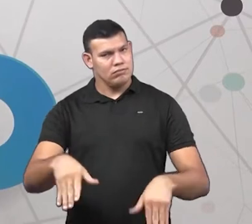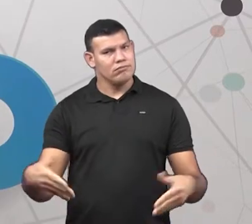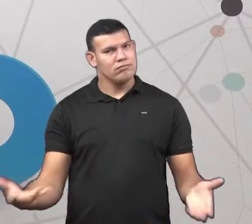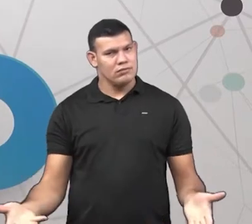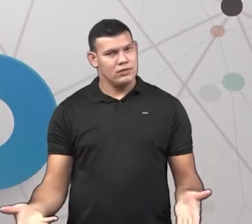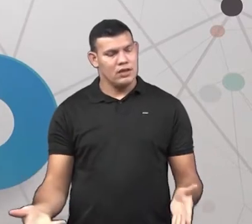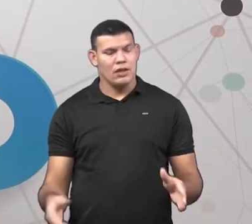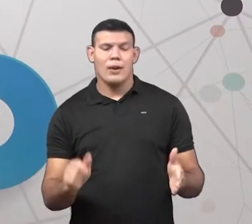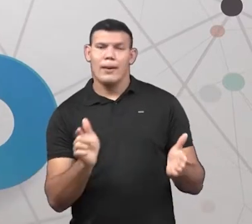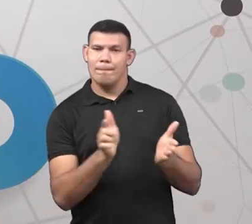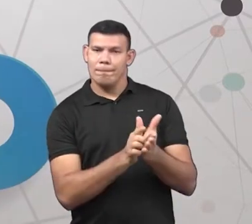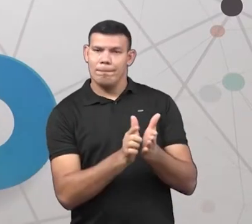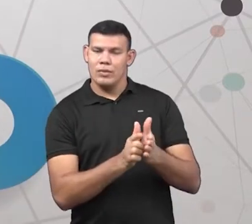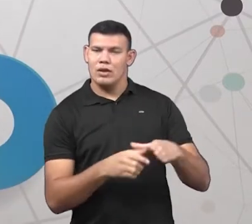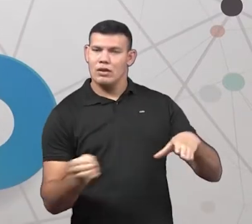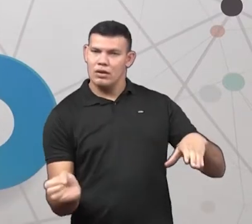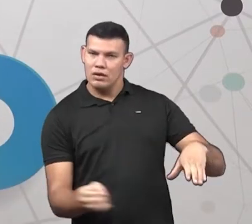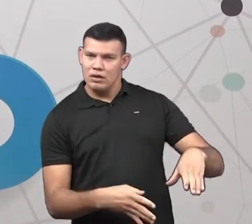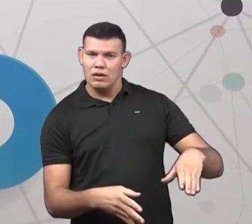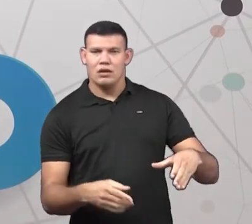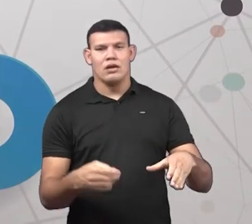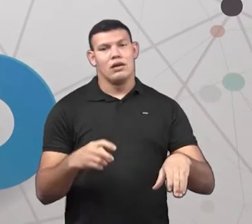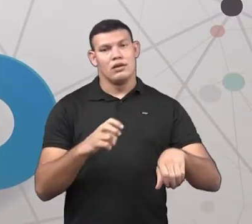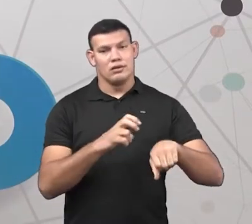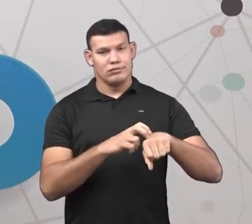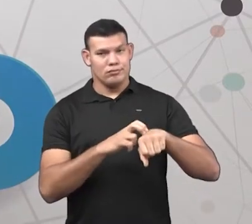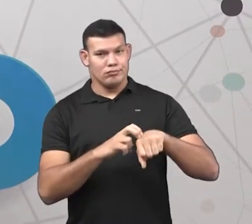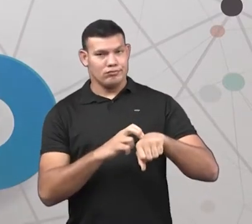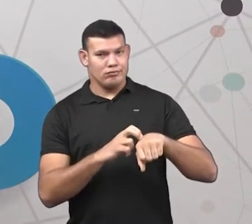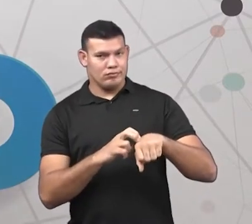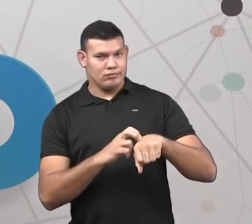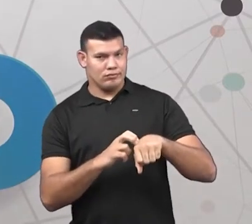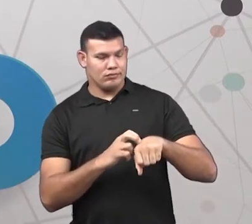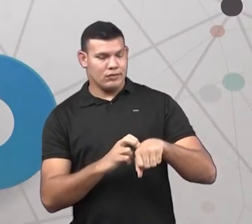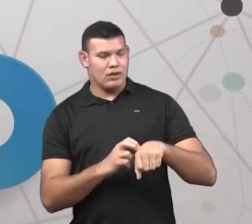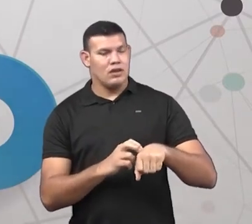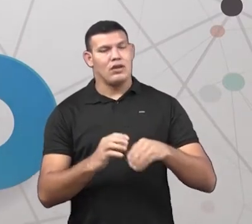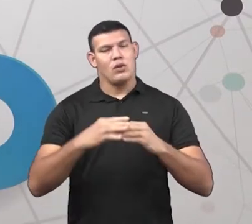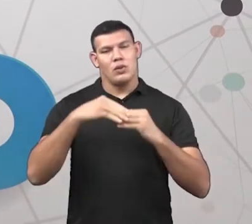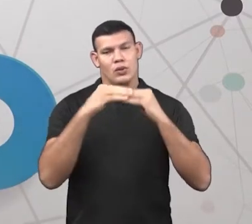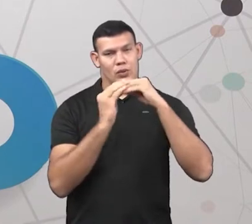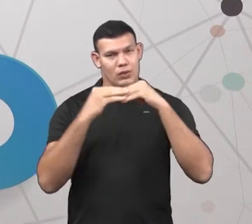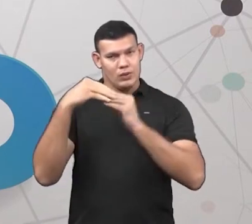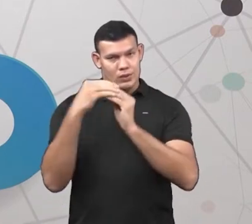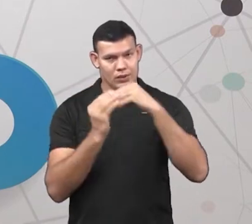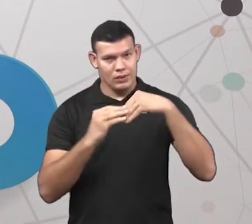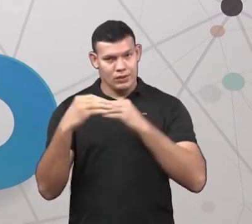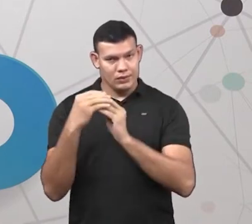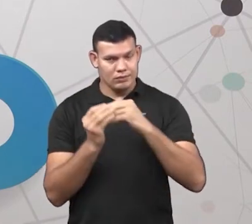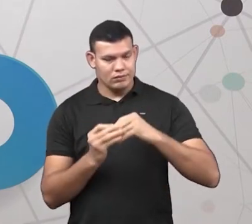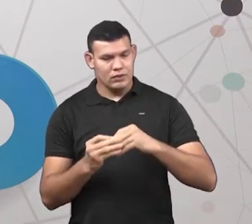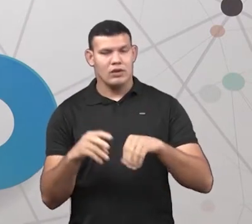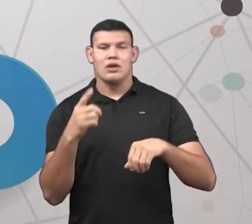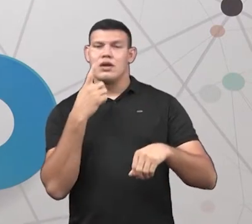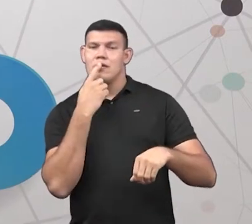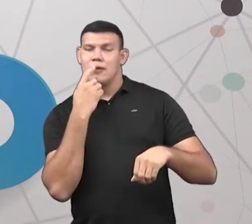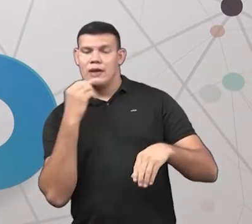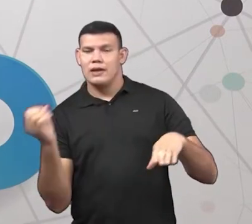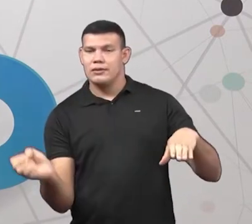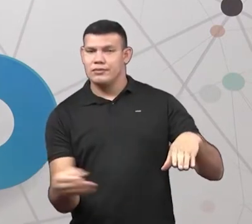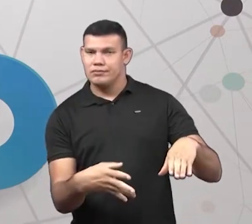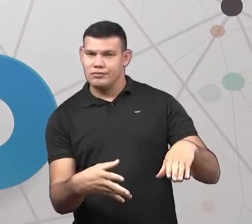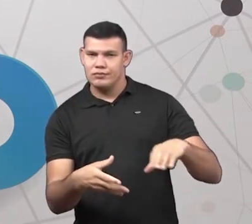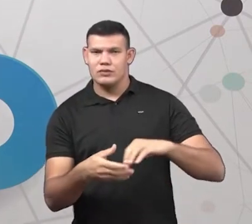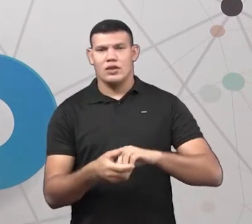E o papel jogar de papel. Tudo bem, crianças? Eu fazendo isso, eu vou fazer no quê? Eu vou